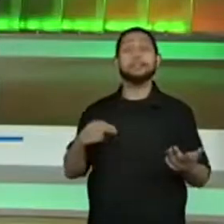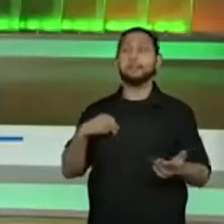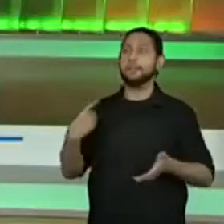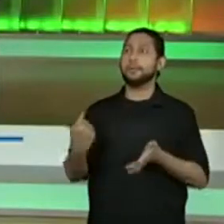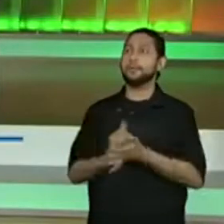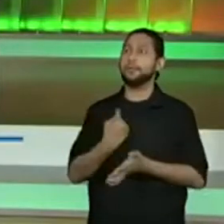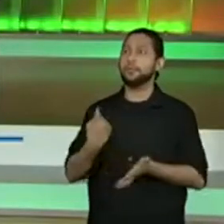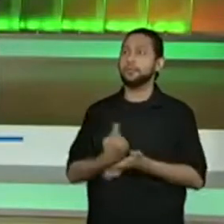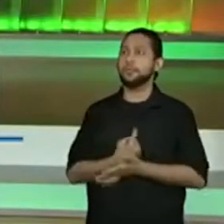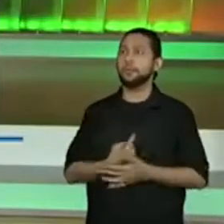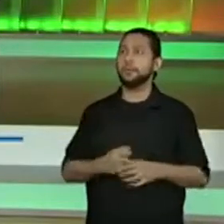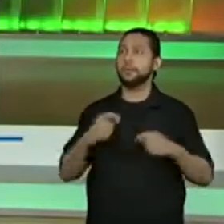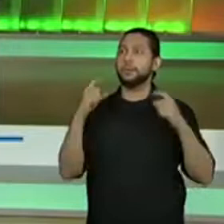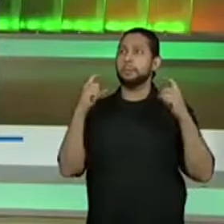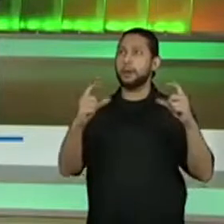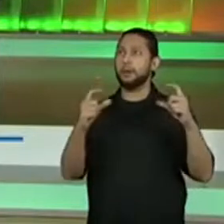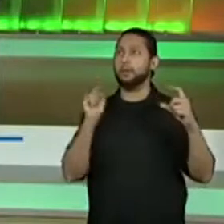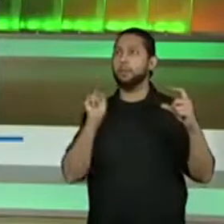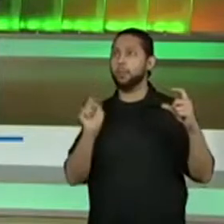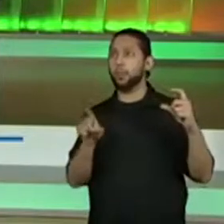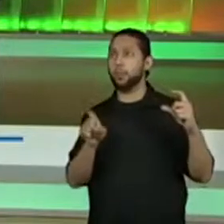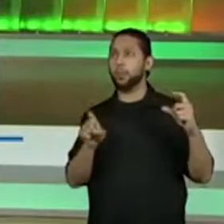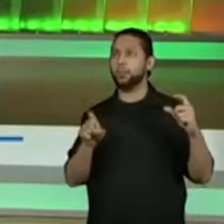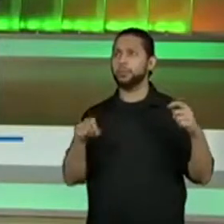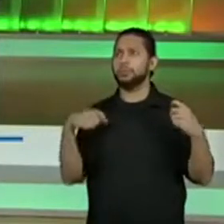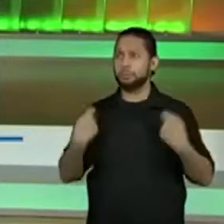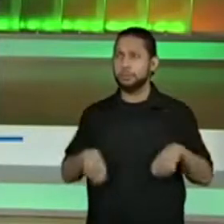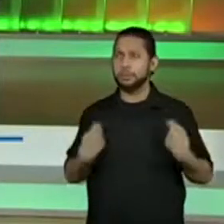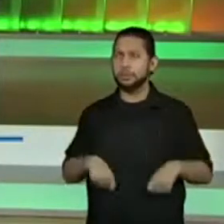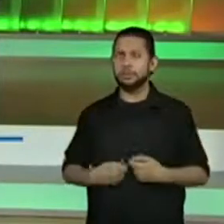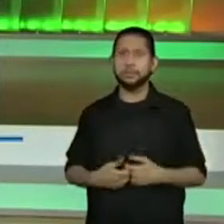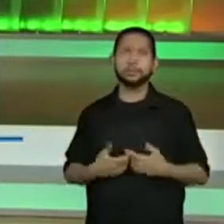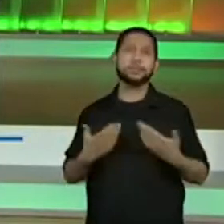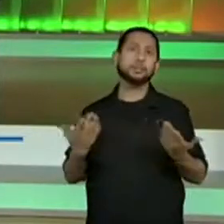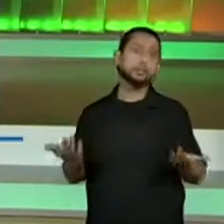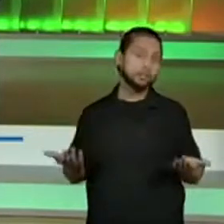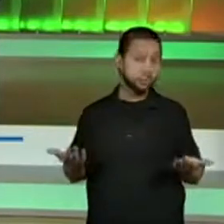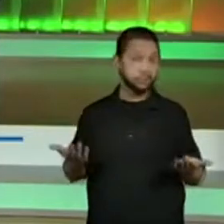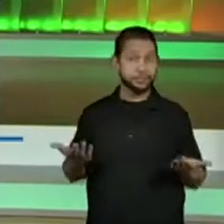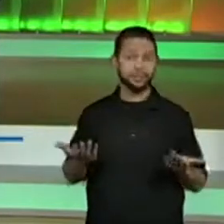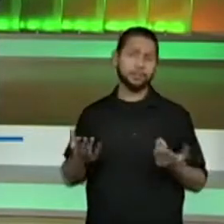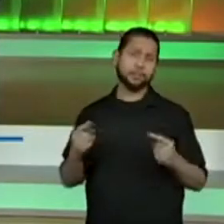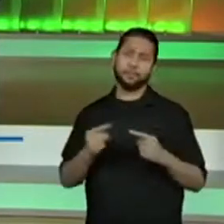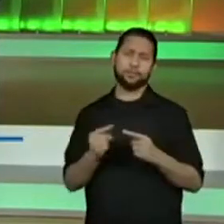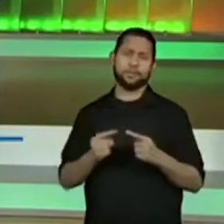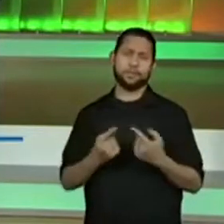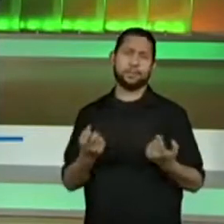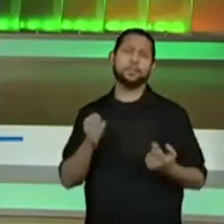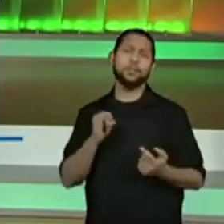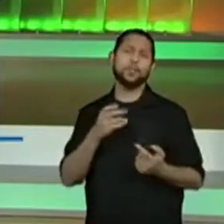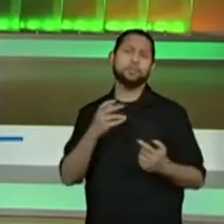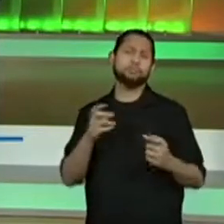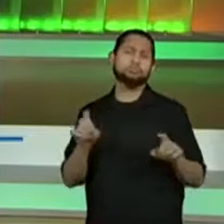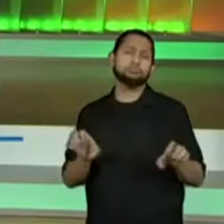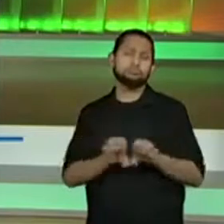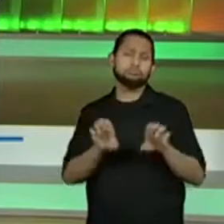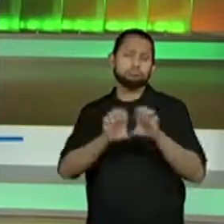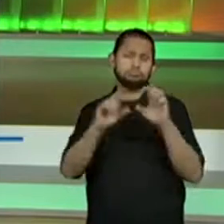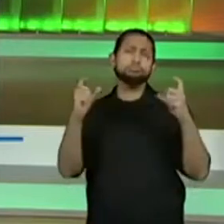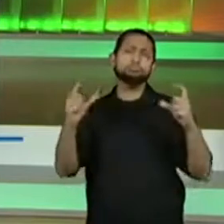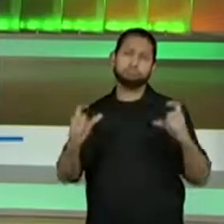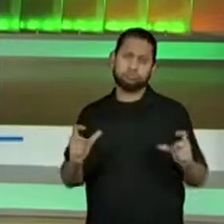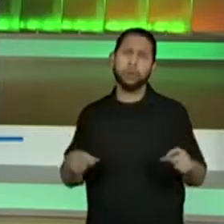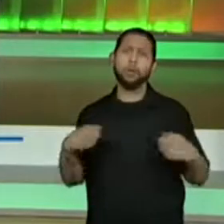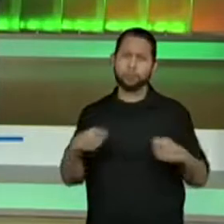relação. Parágrafo e pontuação é praticamente está dentro quando a gente fala em estrutura. Então, isso